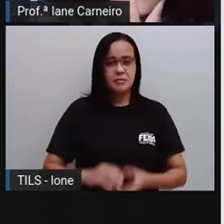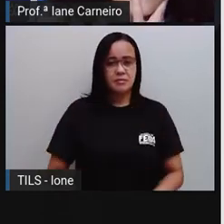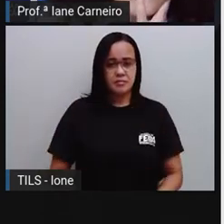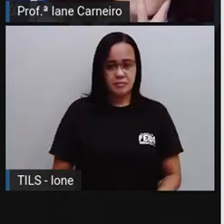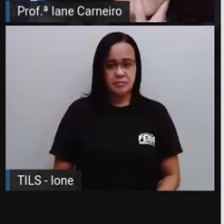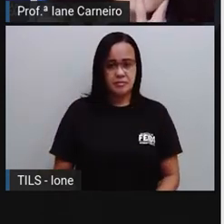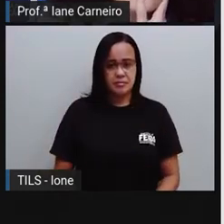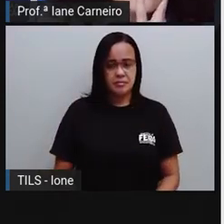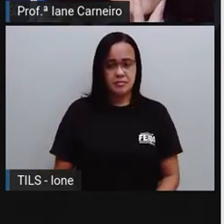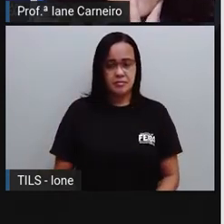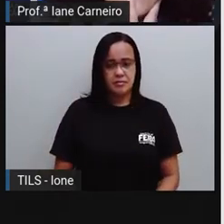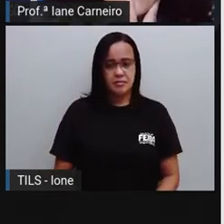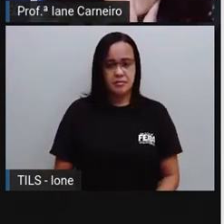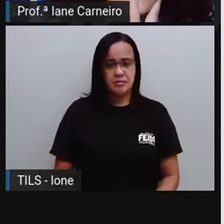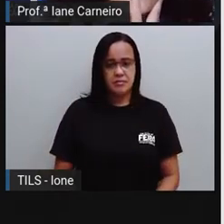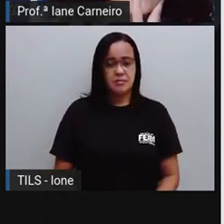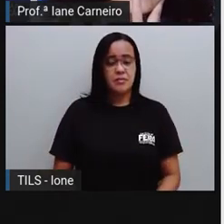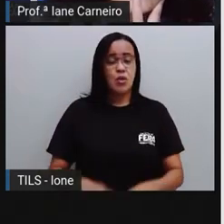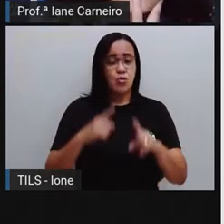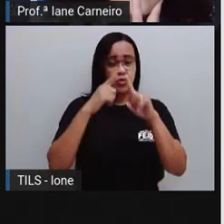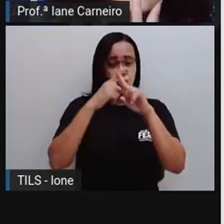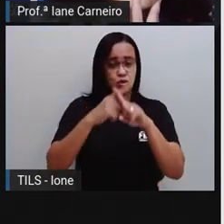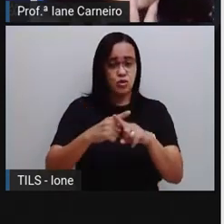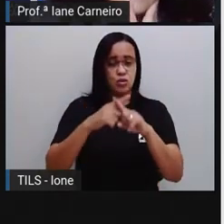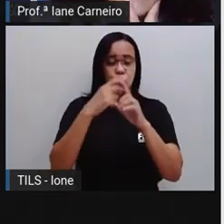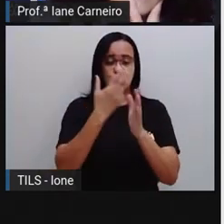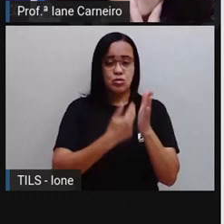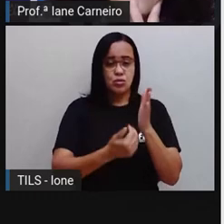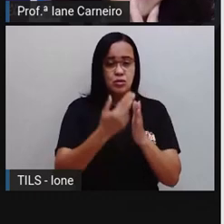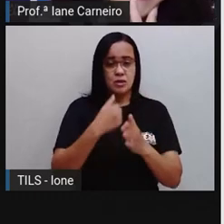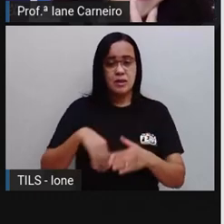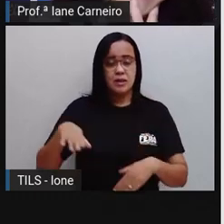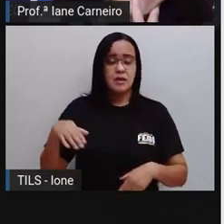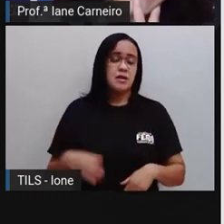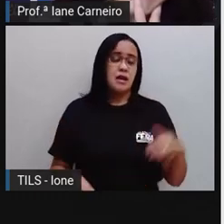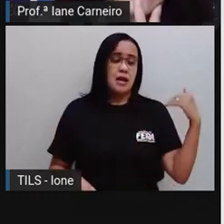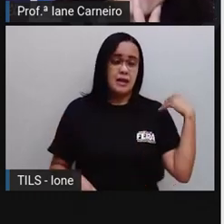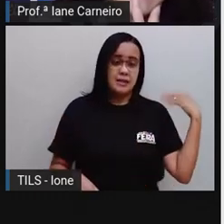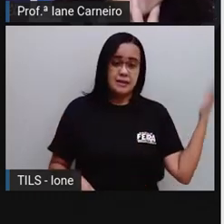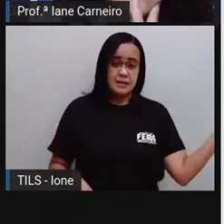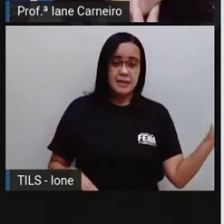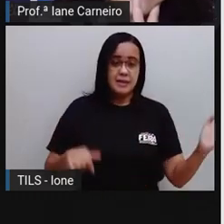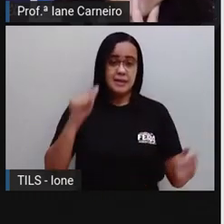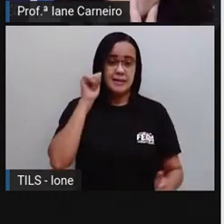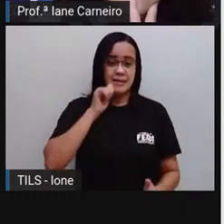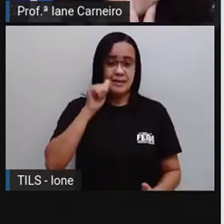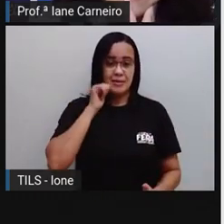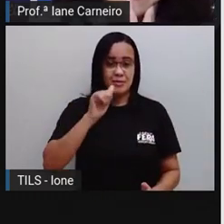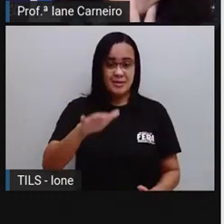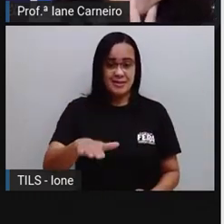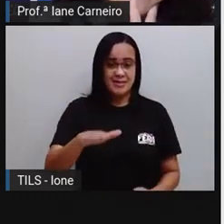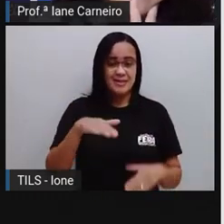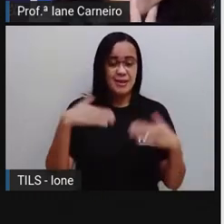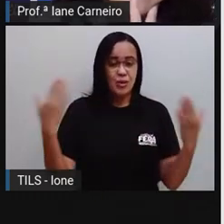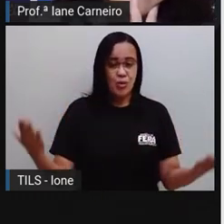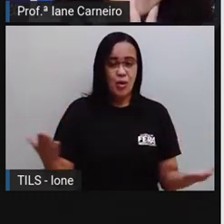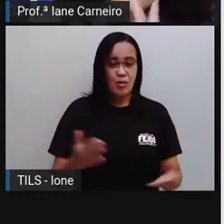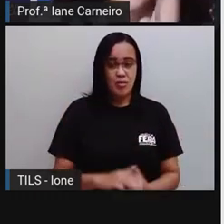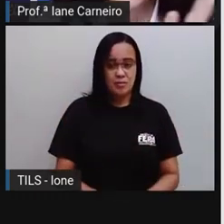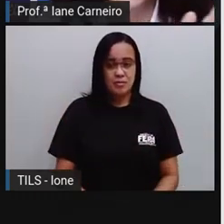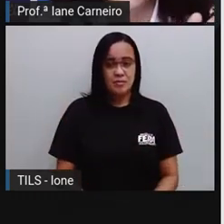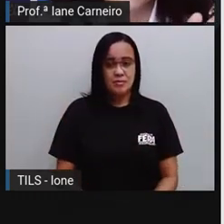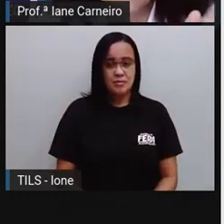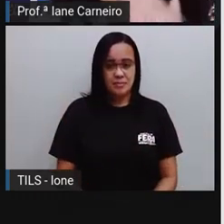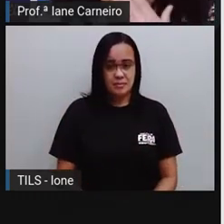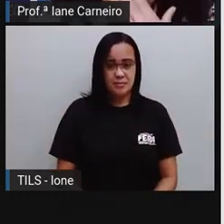aqui, ó, faz um X no desenho à esquerda da menina. Então aqui, ó, qual é o esquerdo? Né?